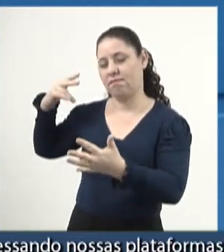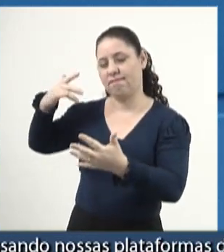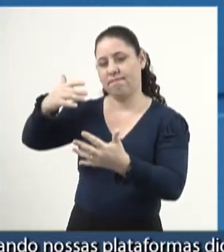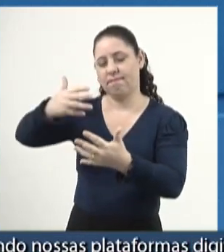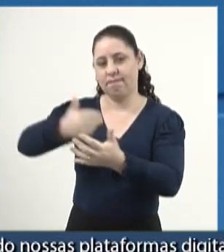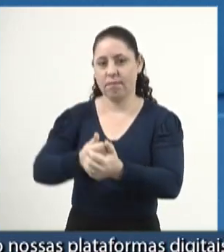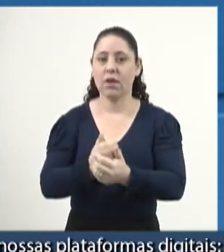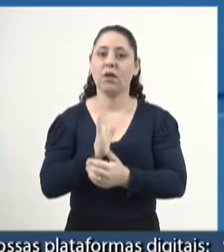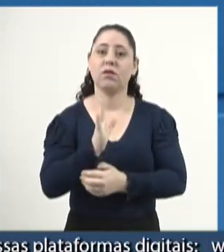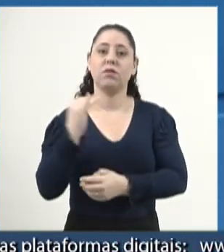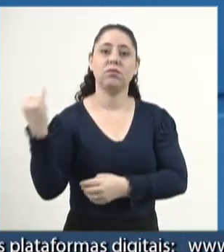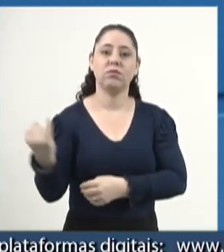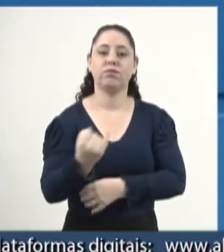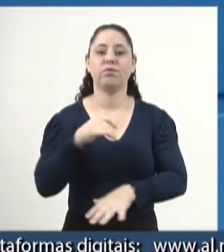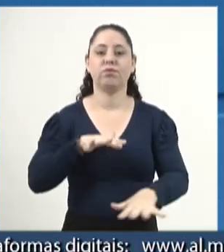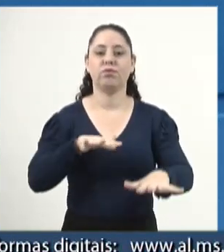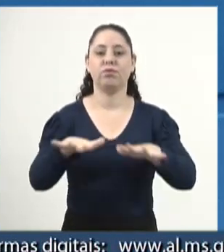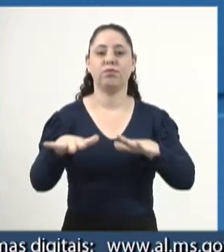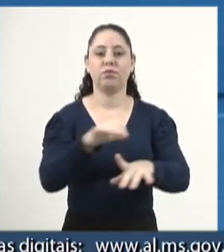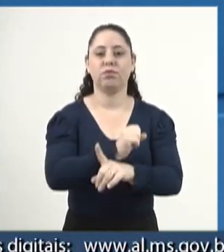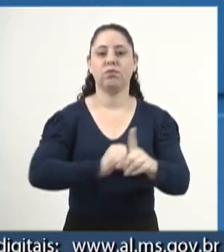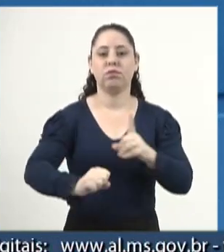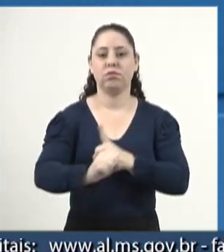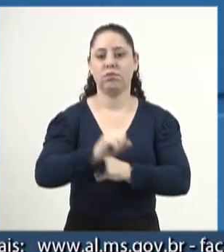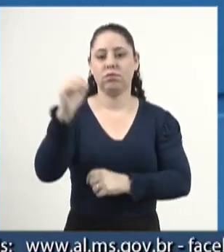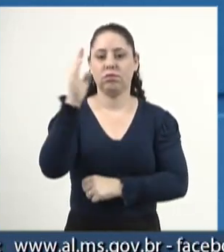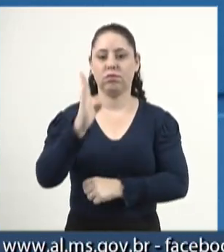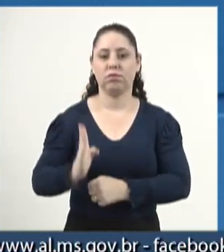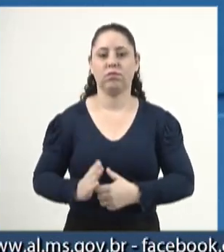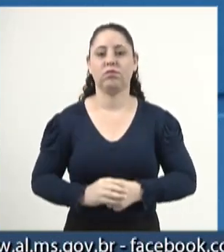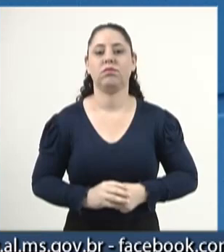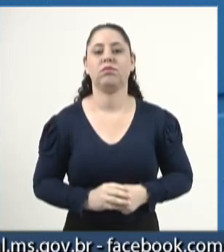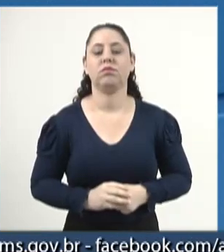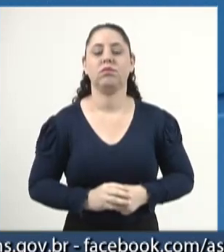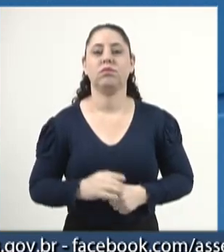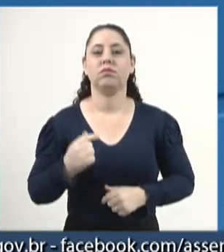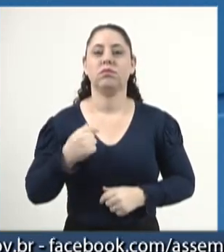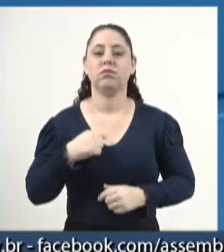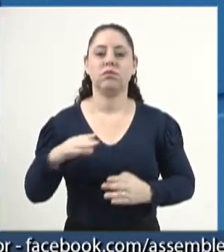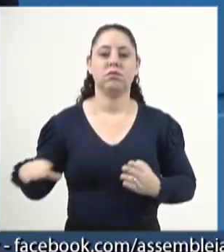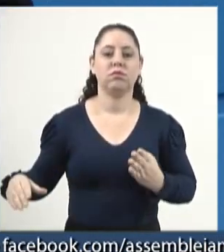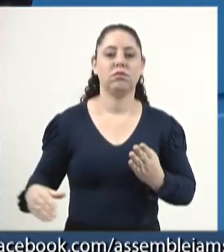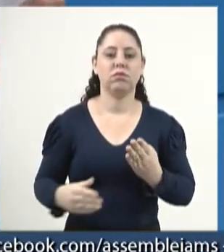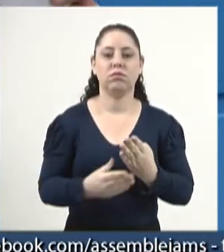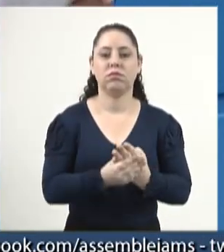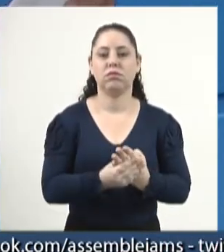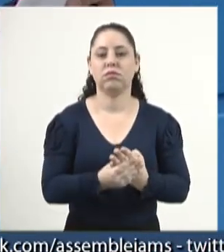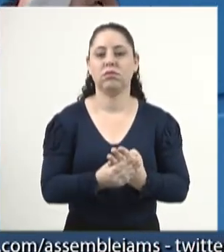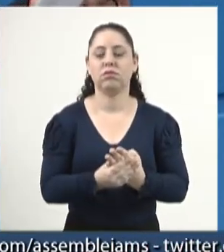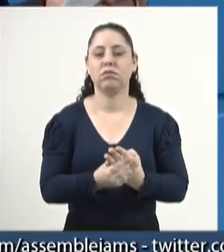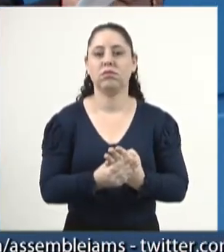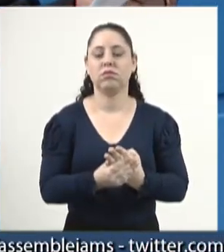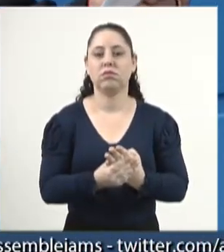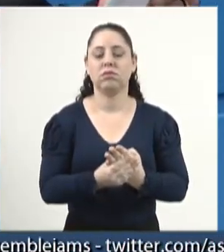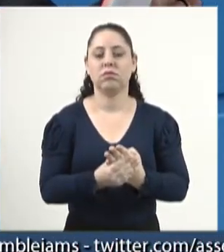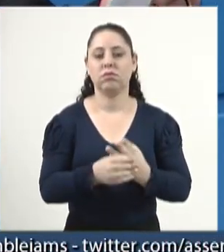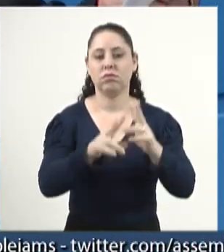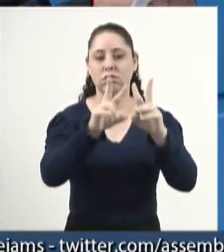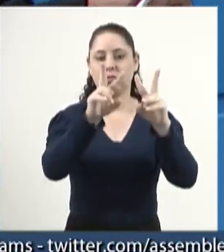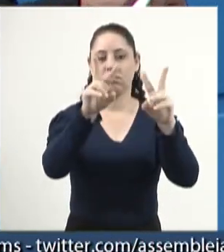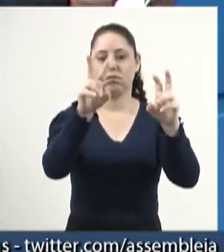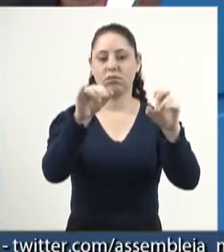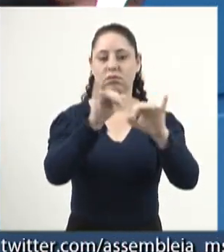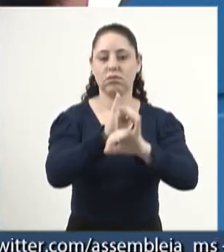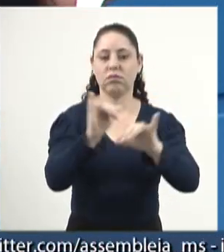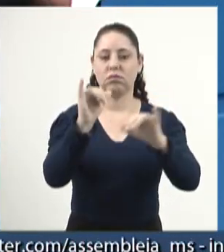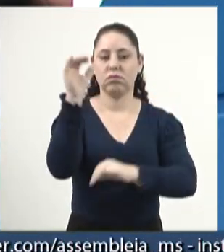importante movimento social do Brasil. Estou anexando, senhor presidente, matéria da